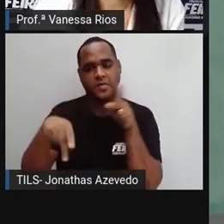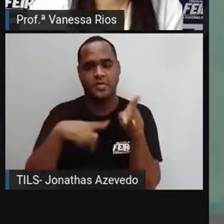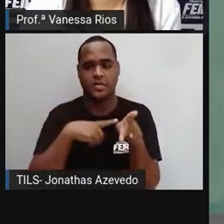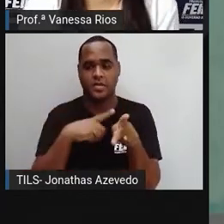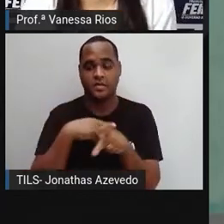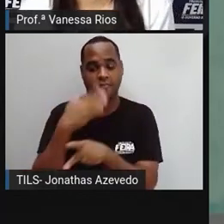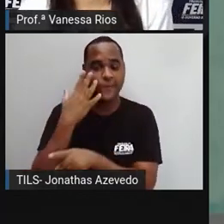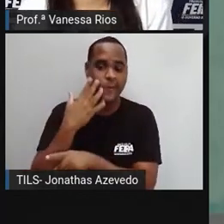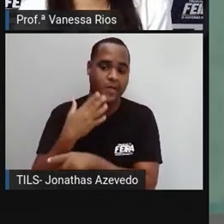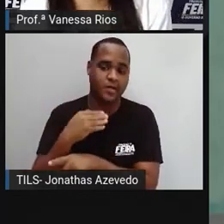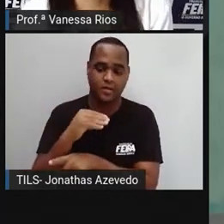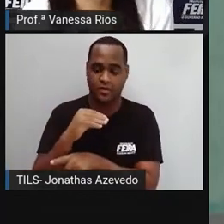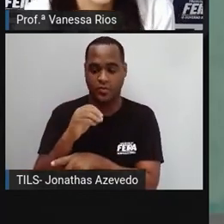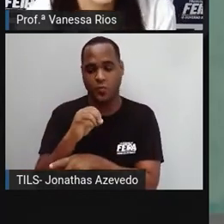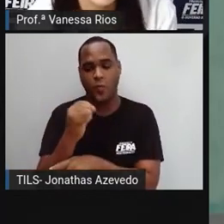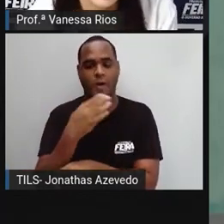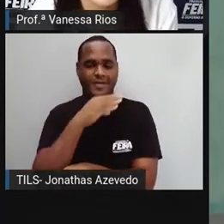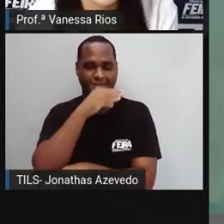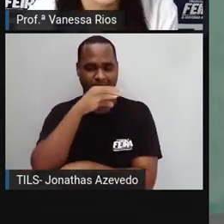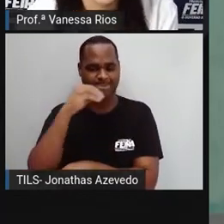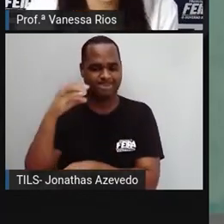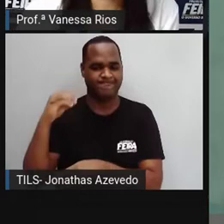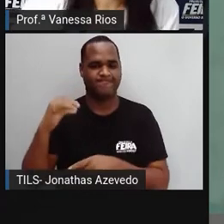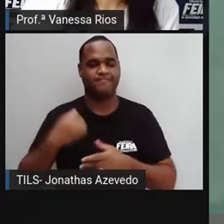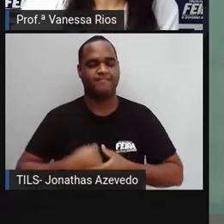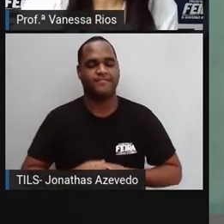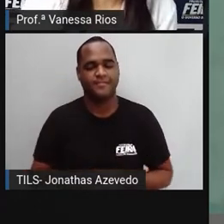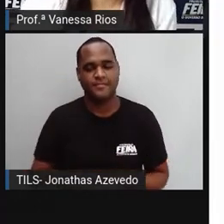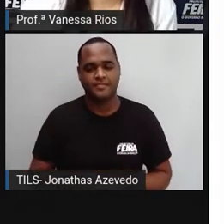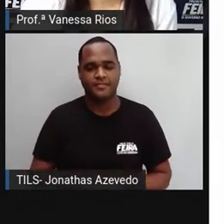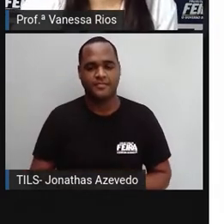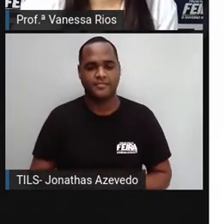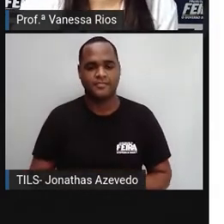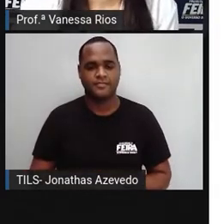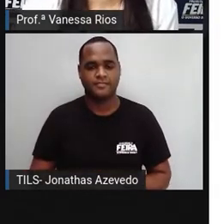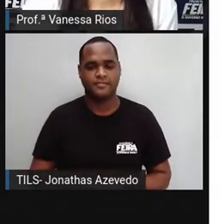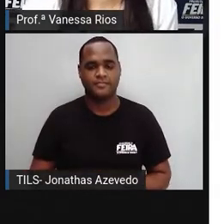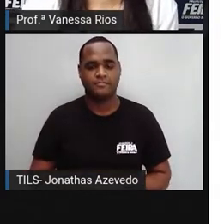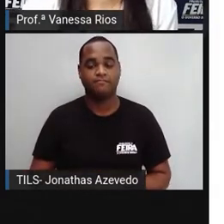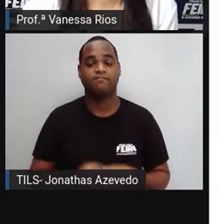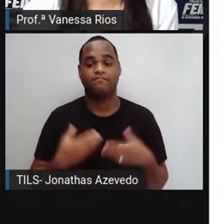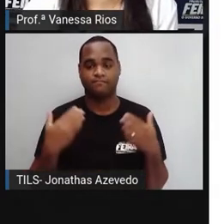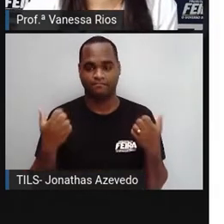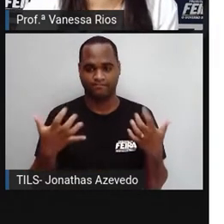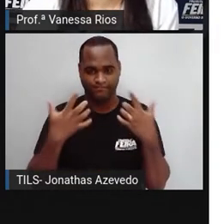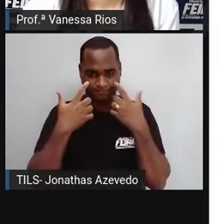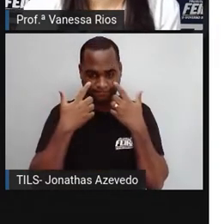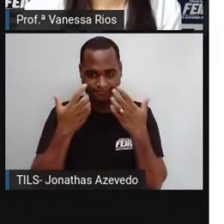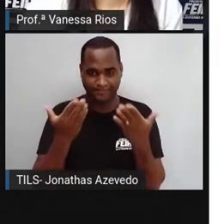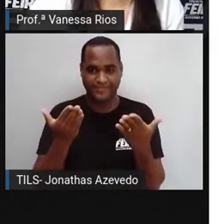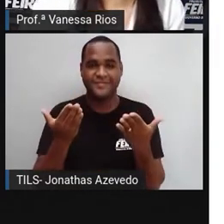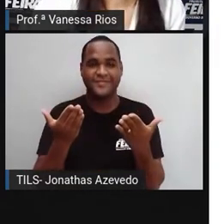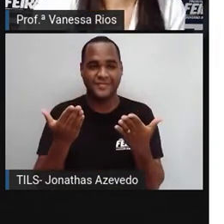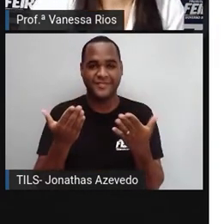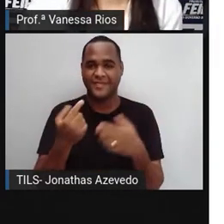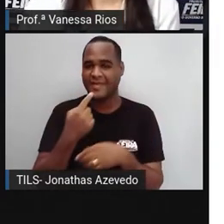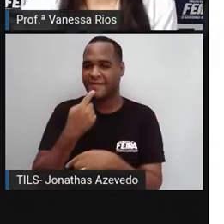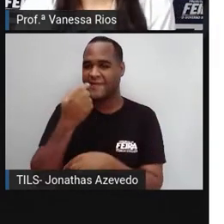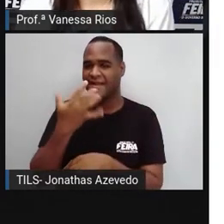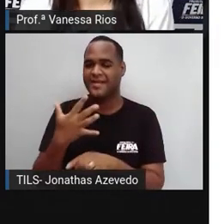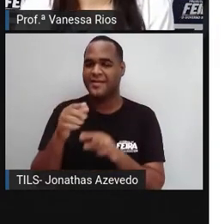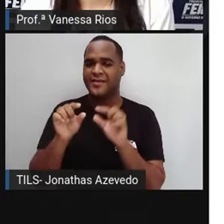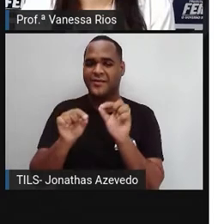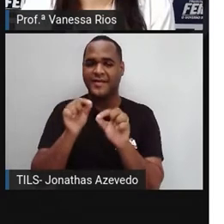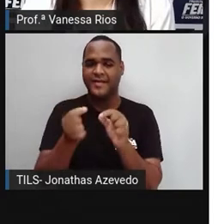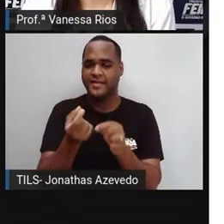uma criança, de ser um adolescente. E aí, olhem só, quando a PRO fala em